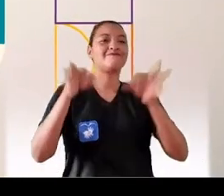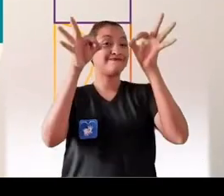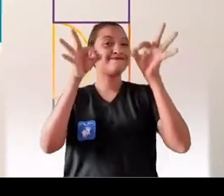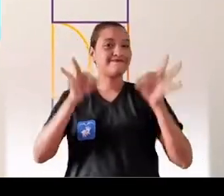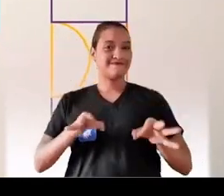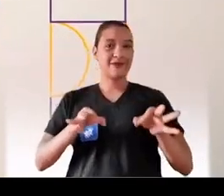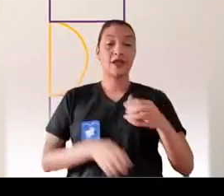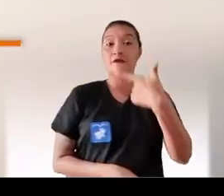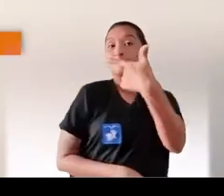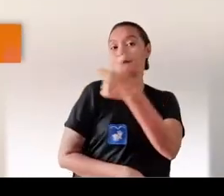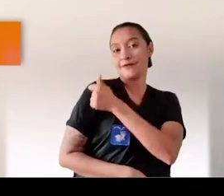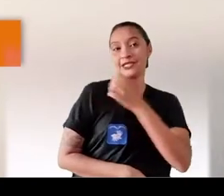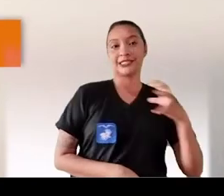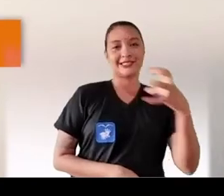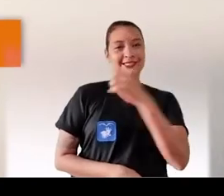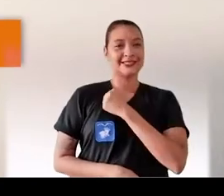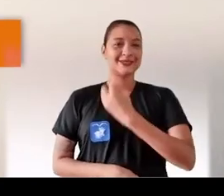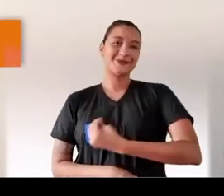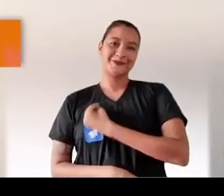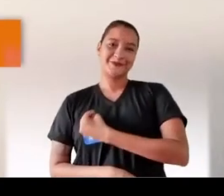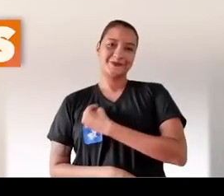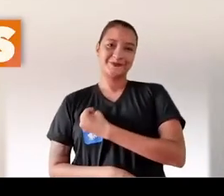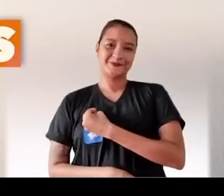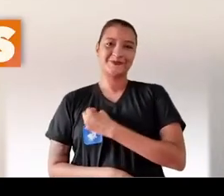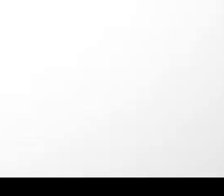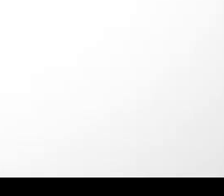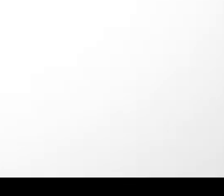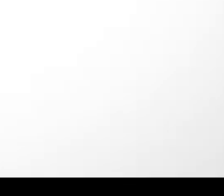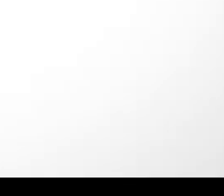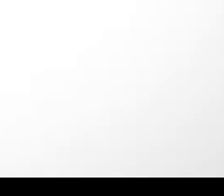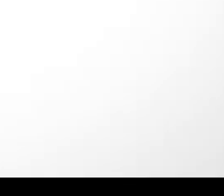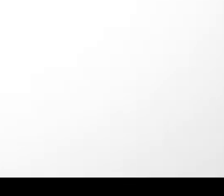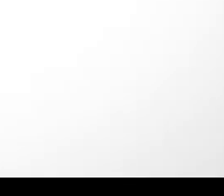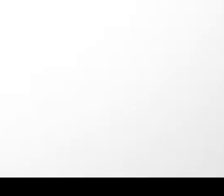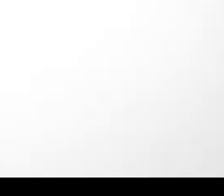outras informações. A vacina salva vidas. Prefeitura de Manaus.